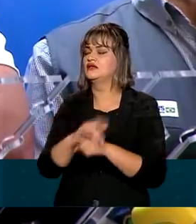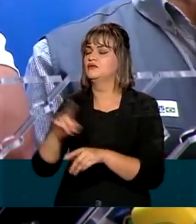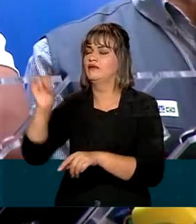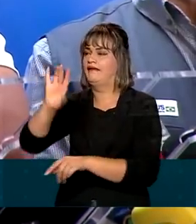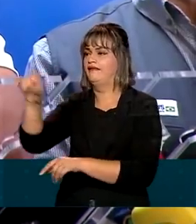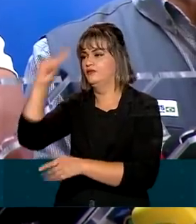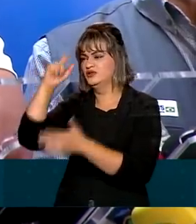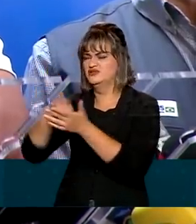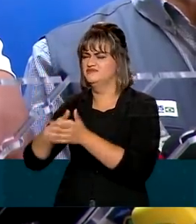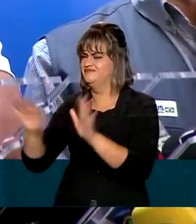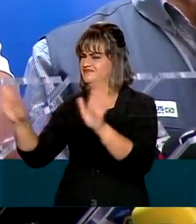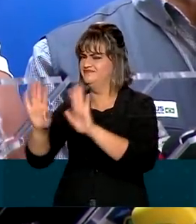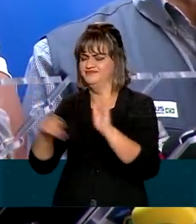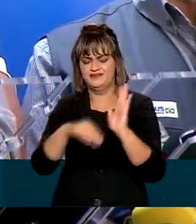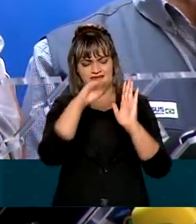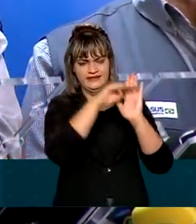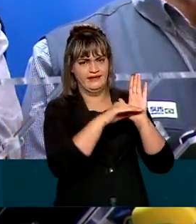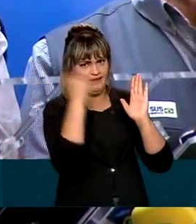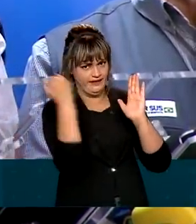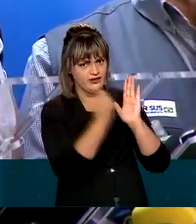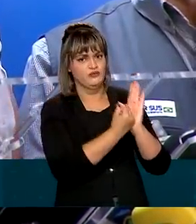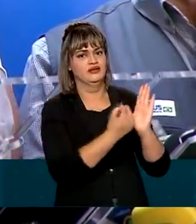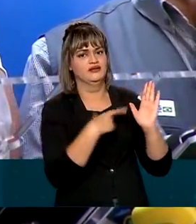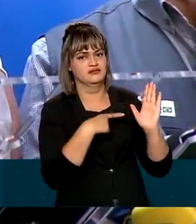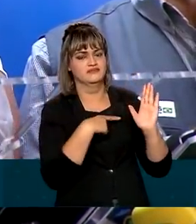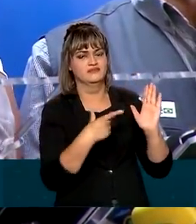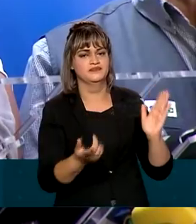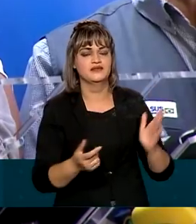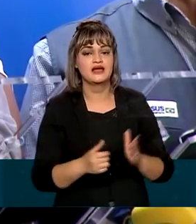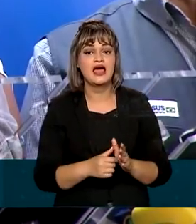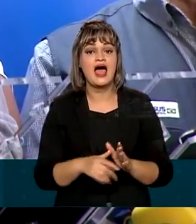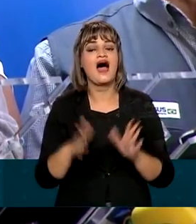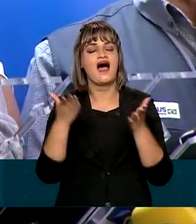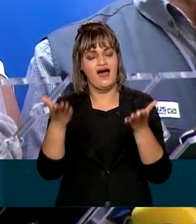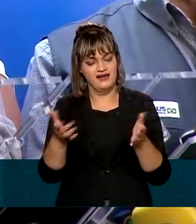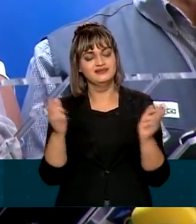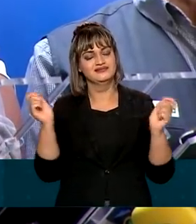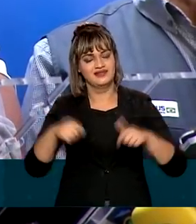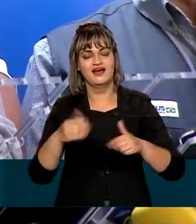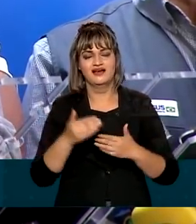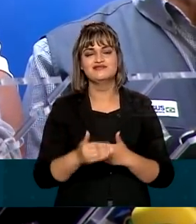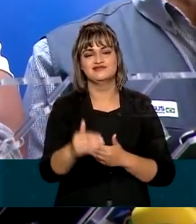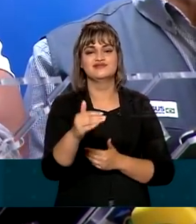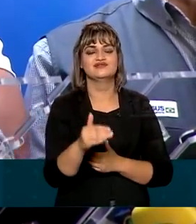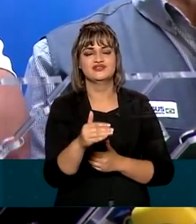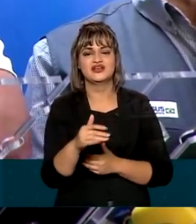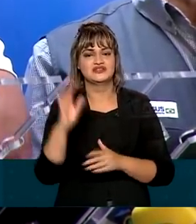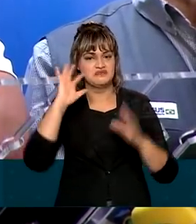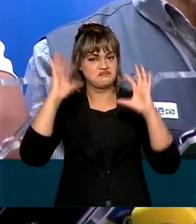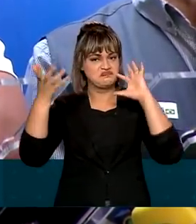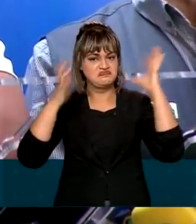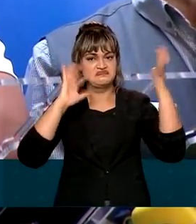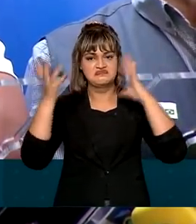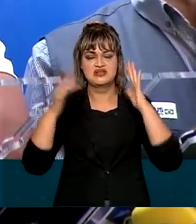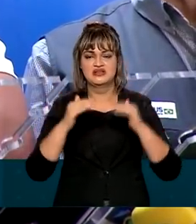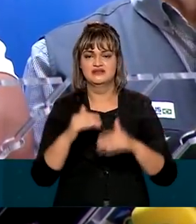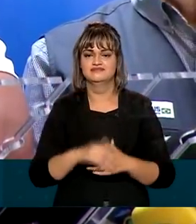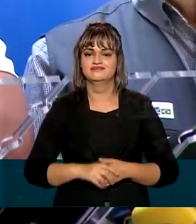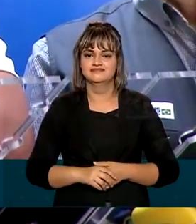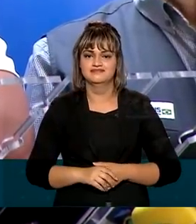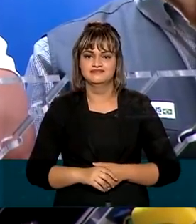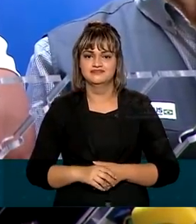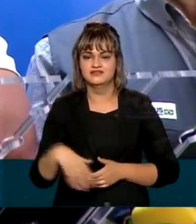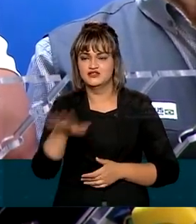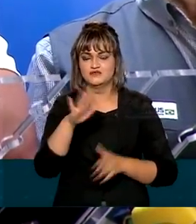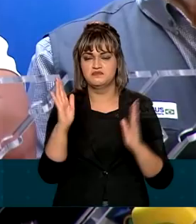município quer criar o seu próprio modelo, aí sim, nós vamos acabar de vez com o caráter